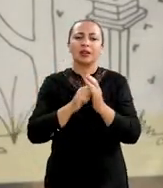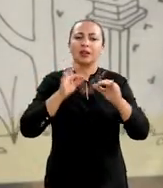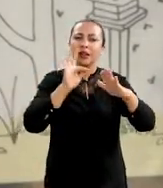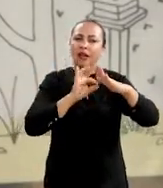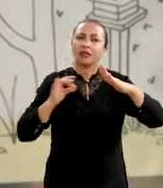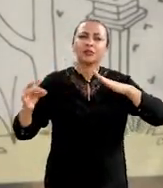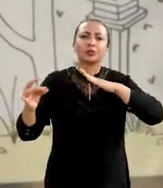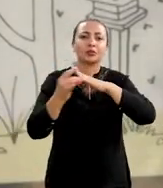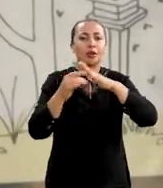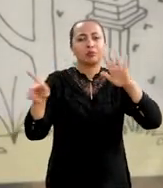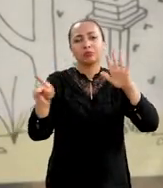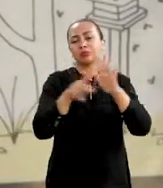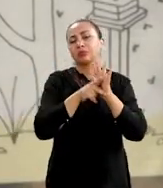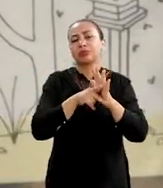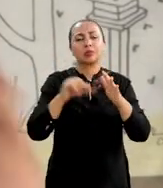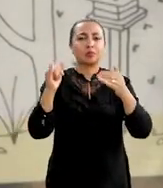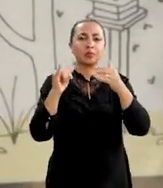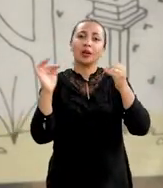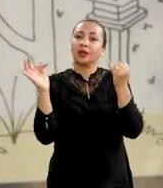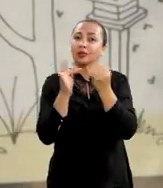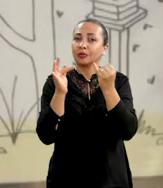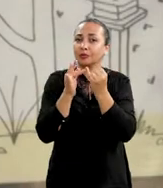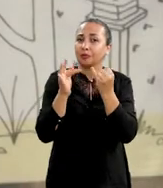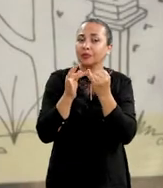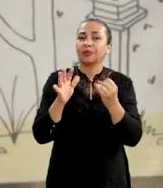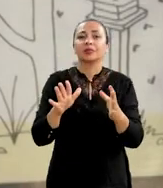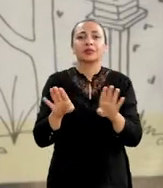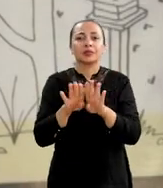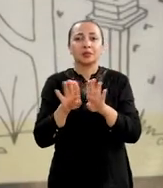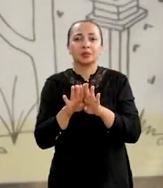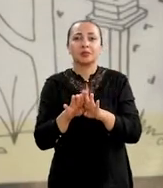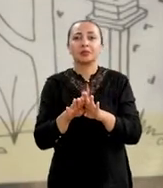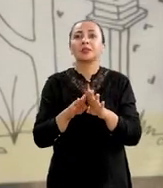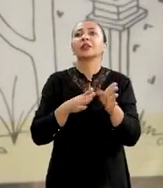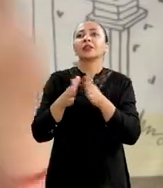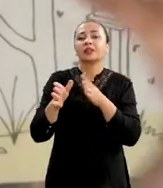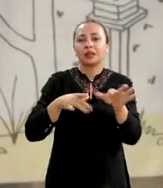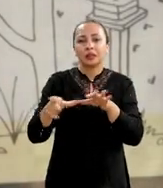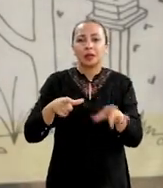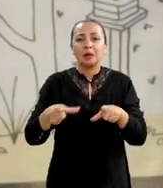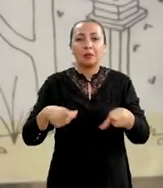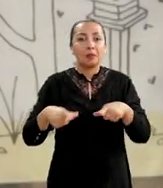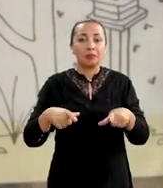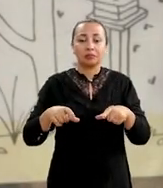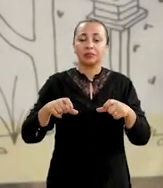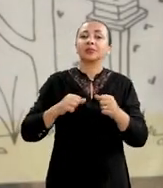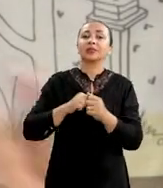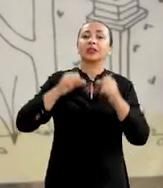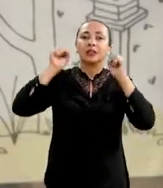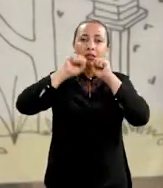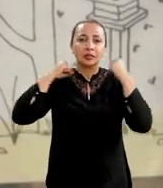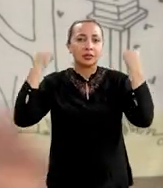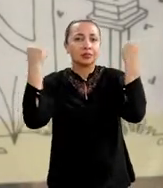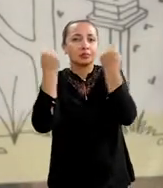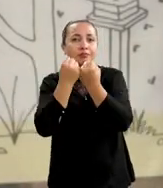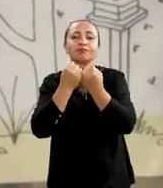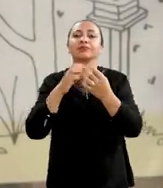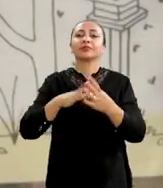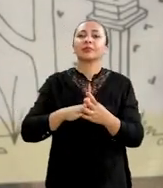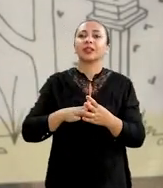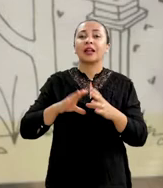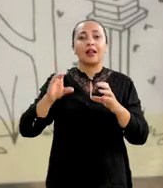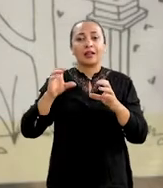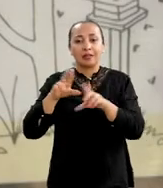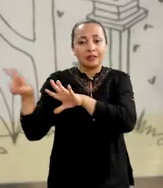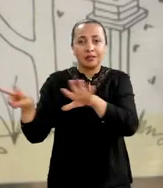aplicativos de mensagens, redes sociais, a própria instituição, o IFBAiano, através de oficinas, durante eventos, como a Semana de